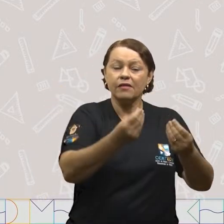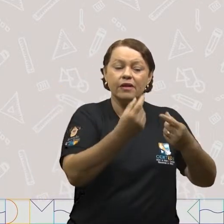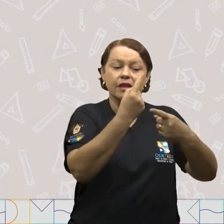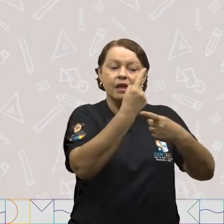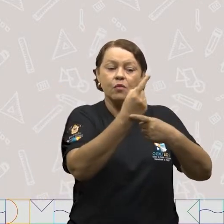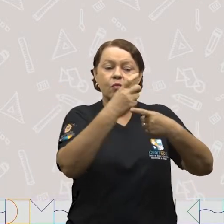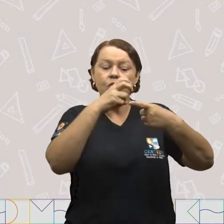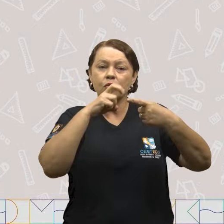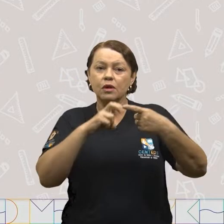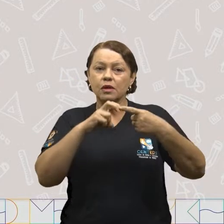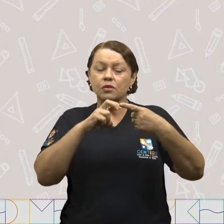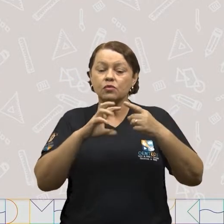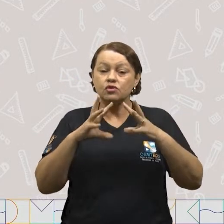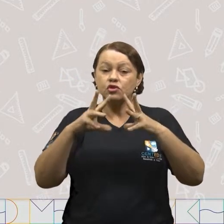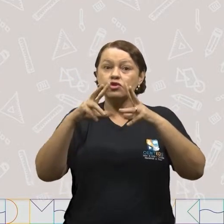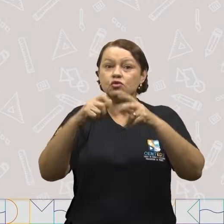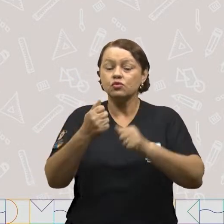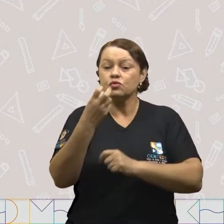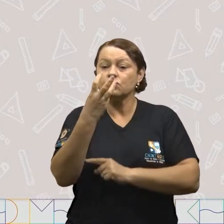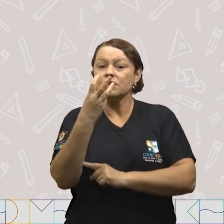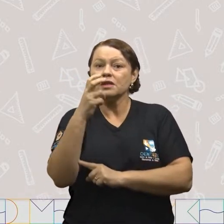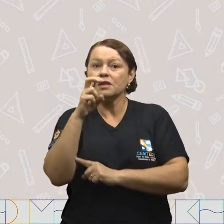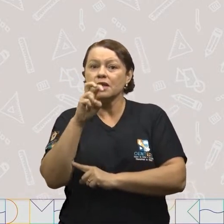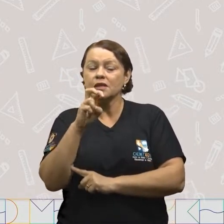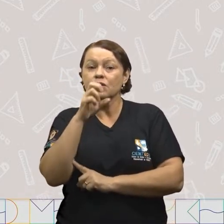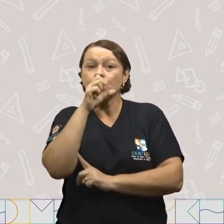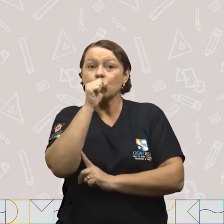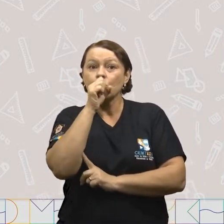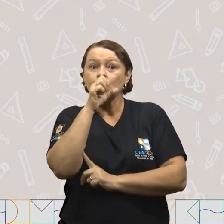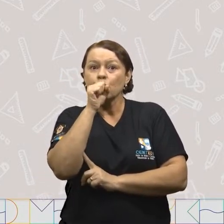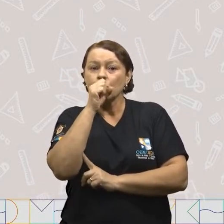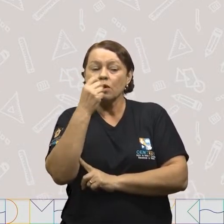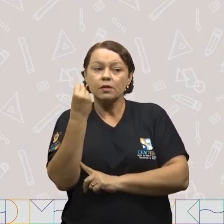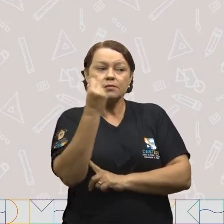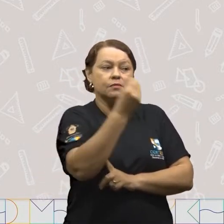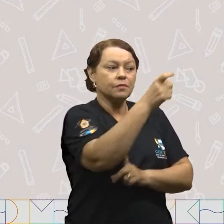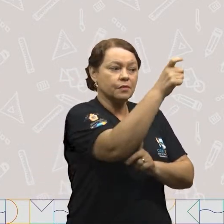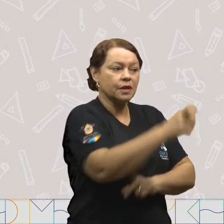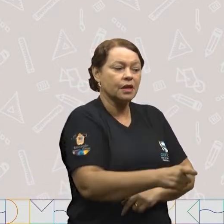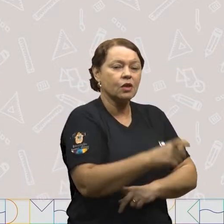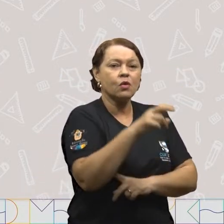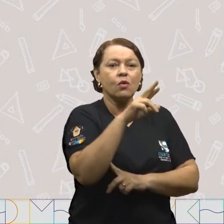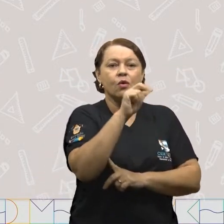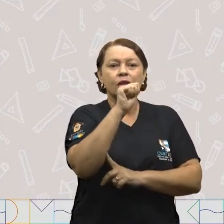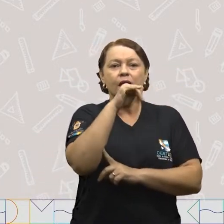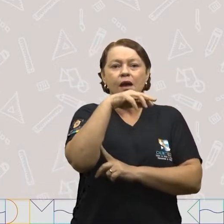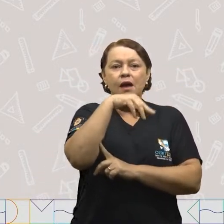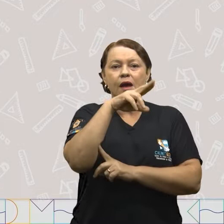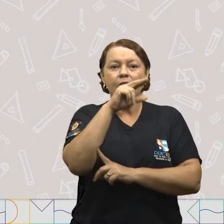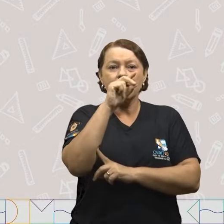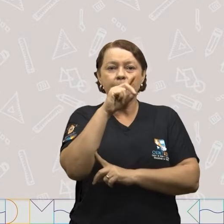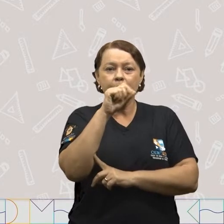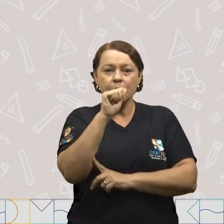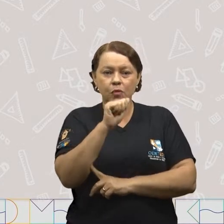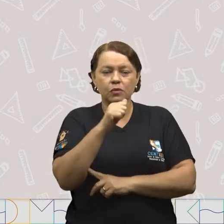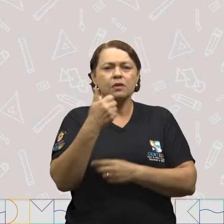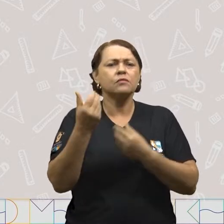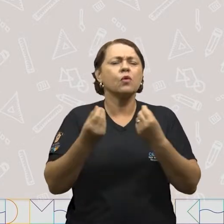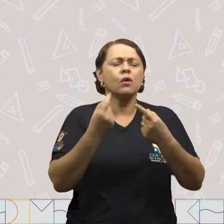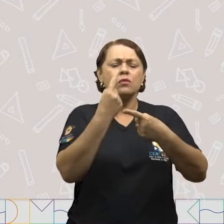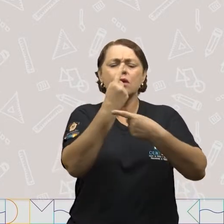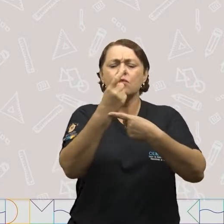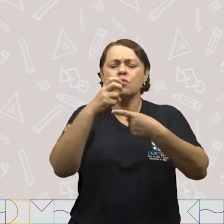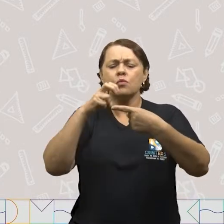do total de trinta e cinco laranjas para a dona Raimunda. Quanto que será a quinta